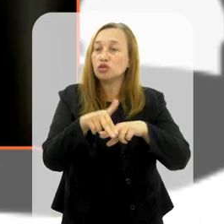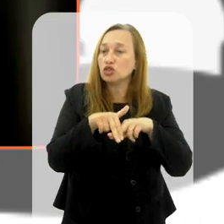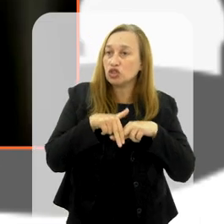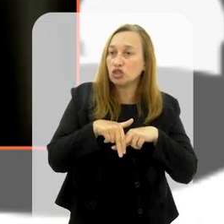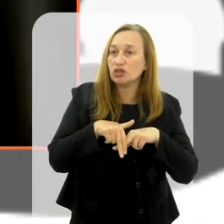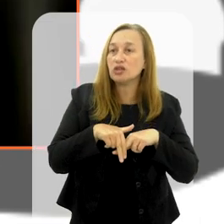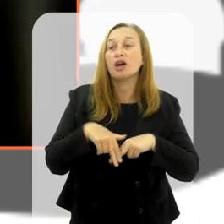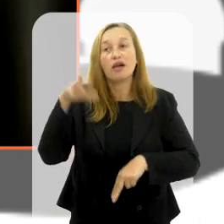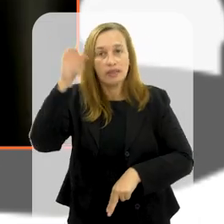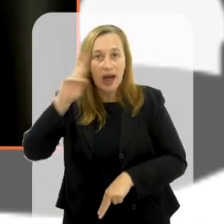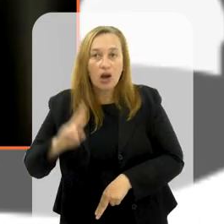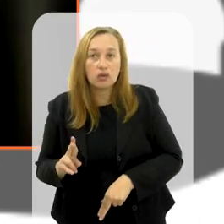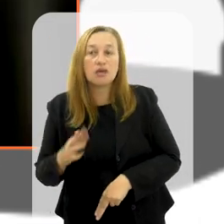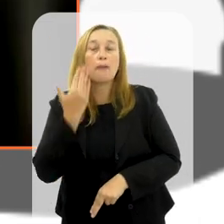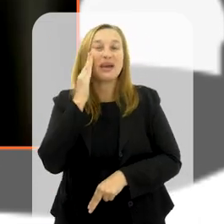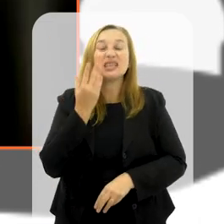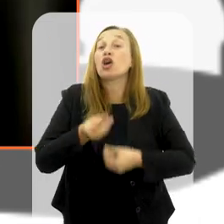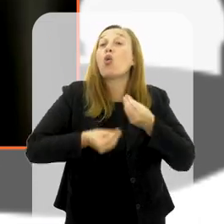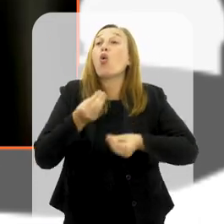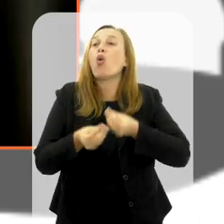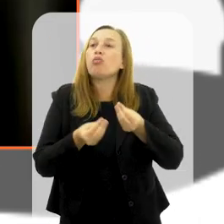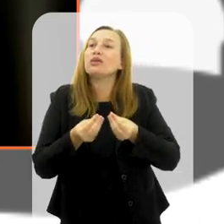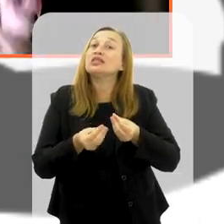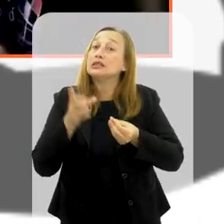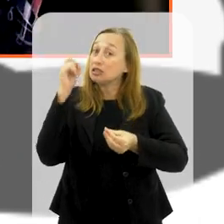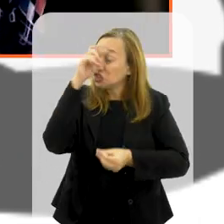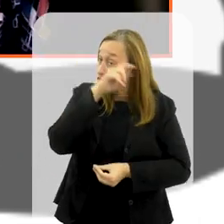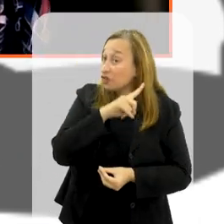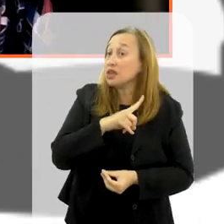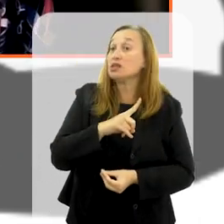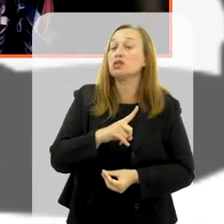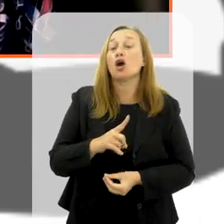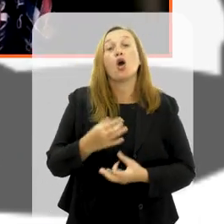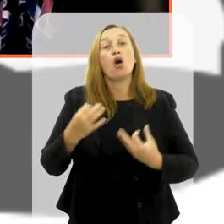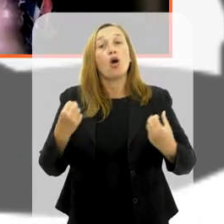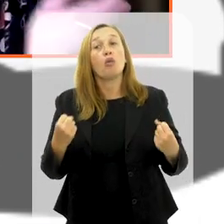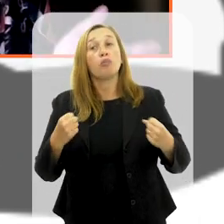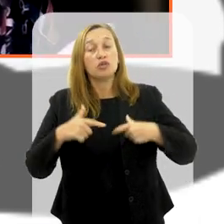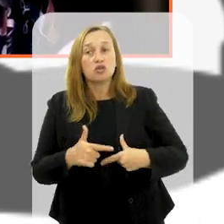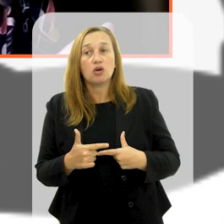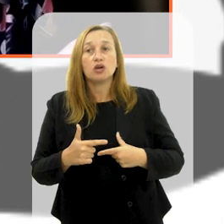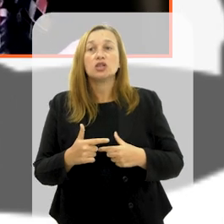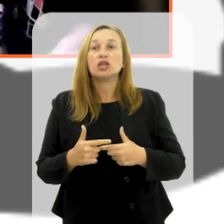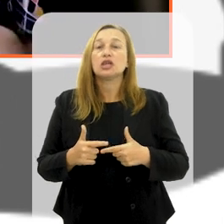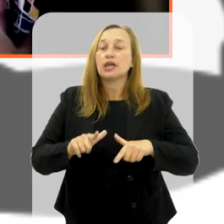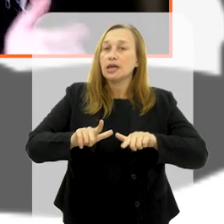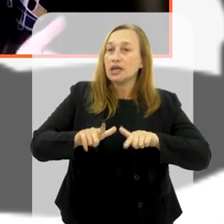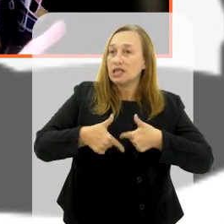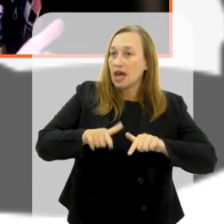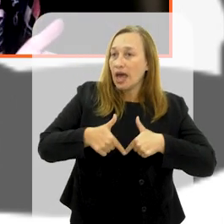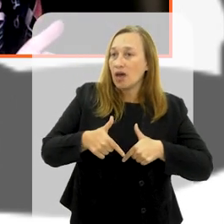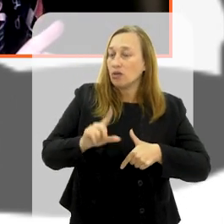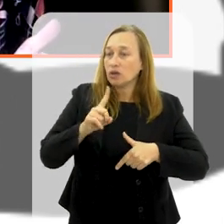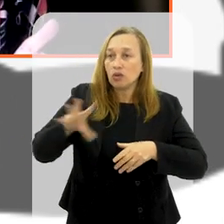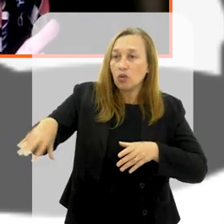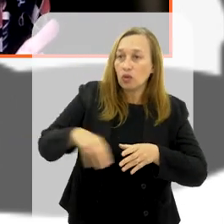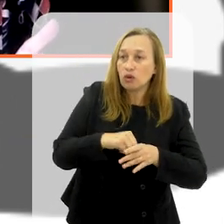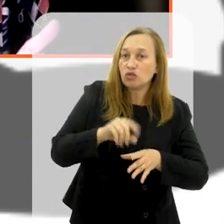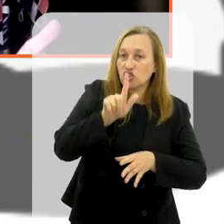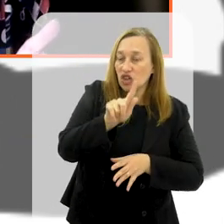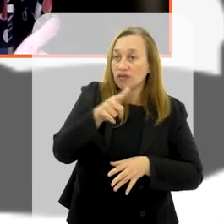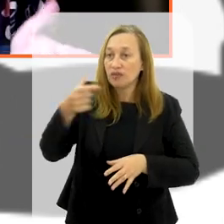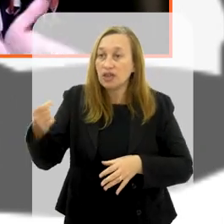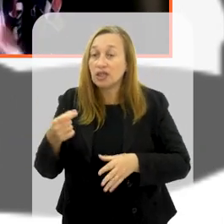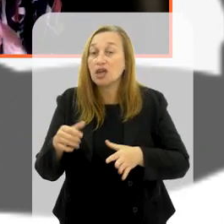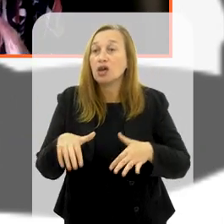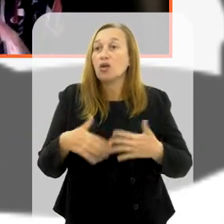razão da presença da Rússia, para a gente entender como é que é tenso, né? Por sorte, por exemplo, Israel não compõe o G20,